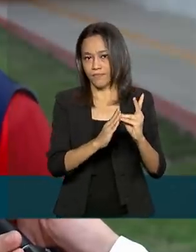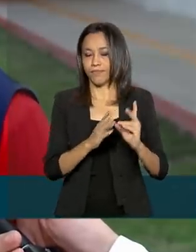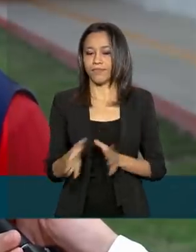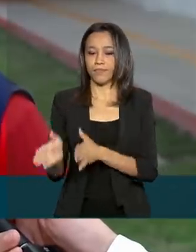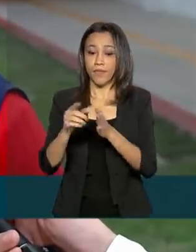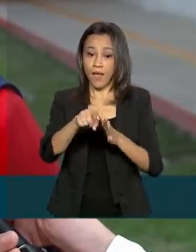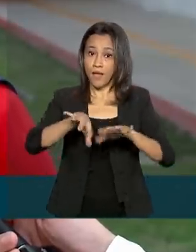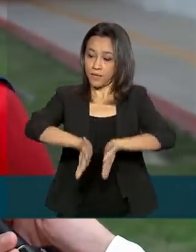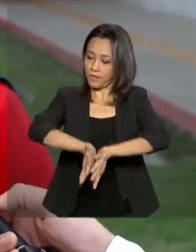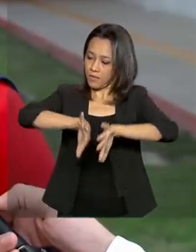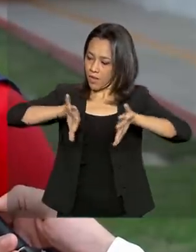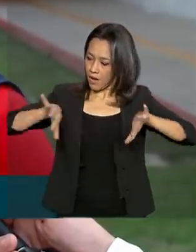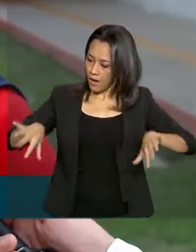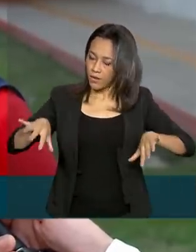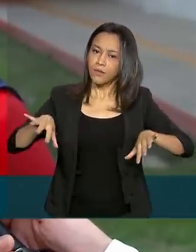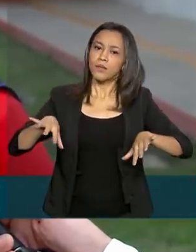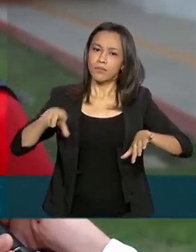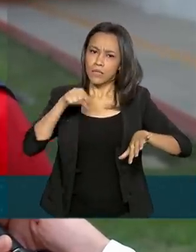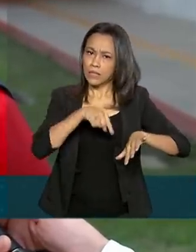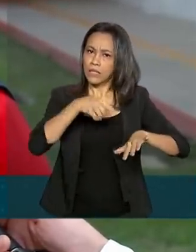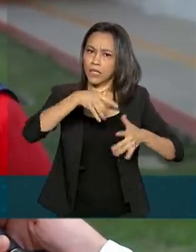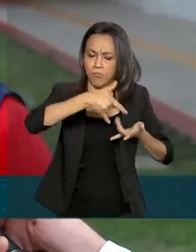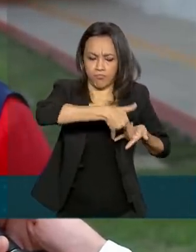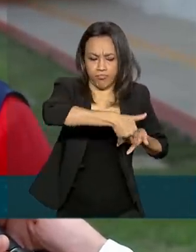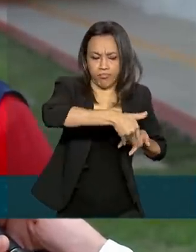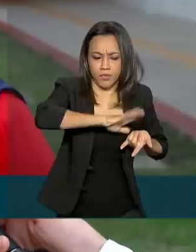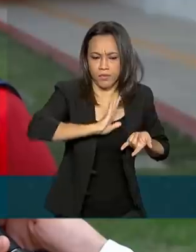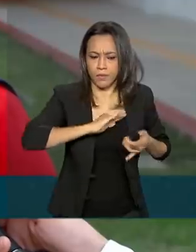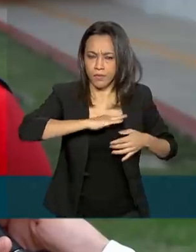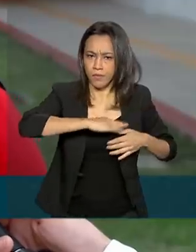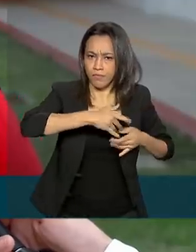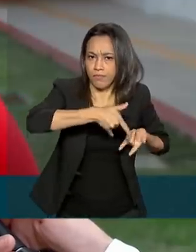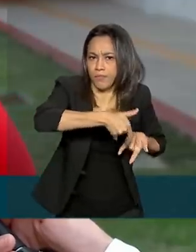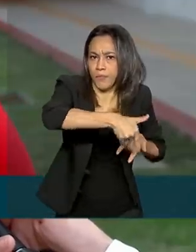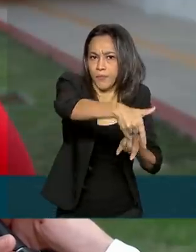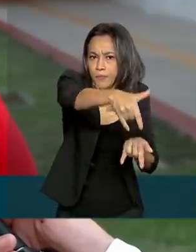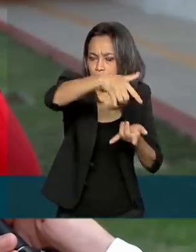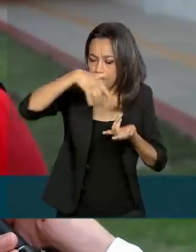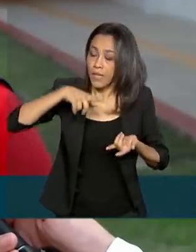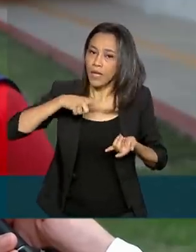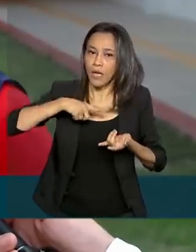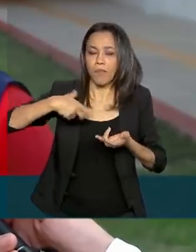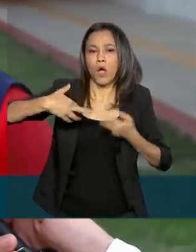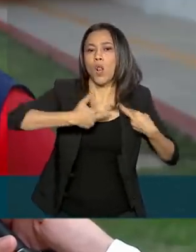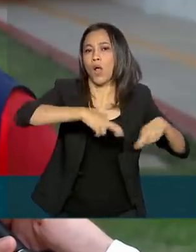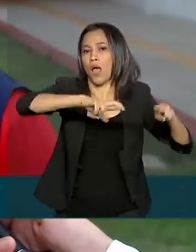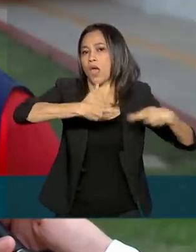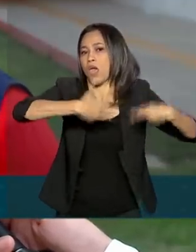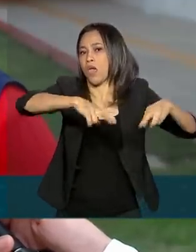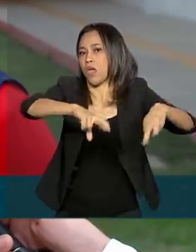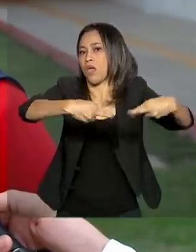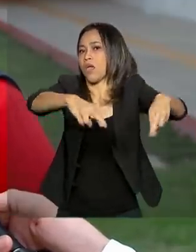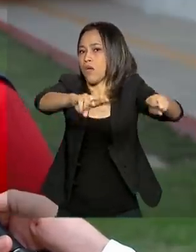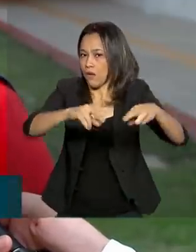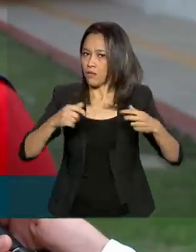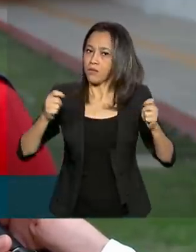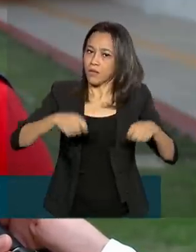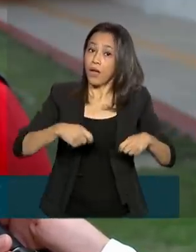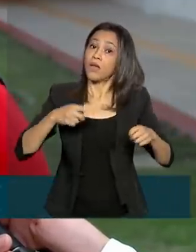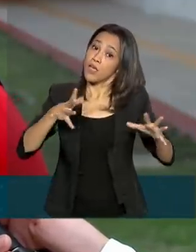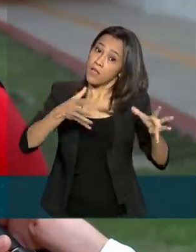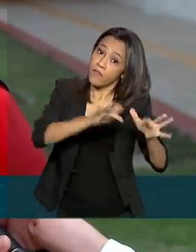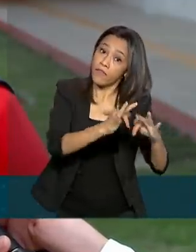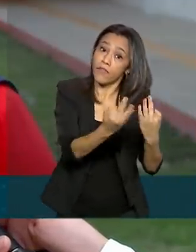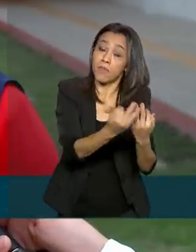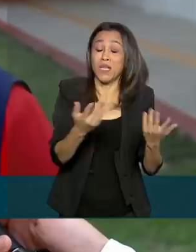ala separada das demais, onde eles podem ficar, tem um espaço para colocação de redes e também tem um espaço para a família ficar. A